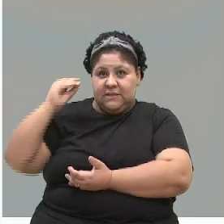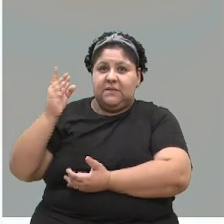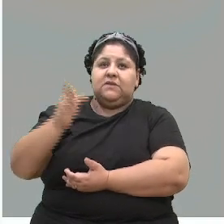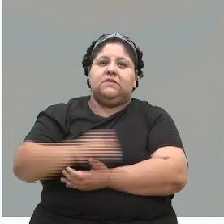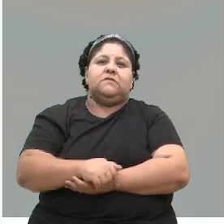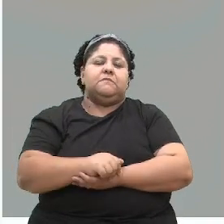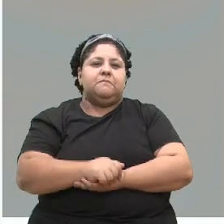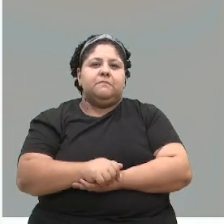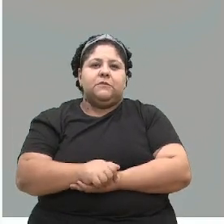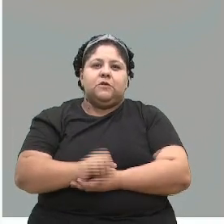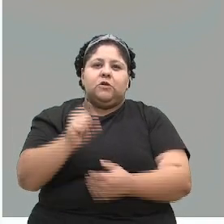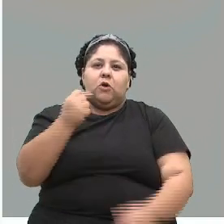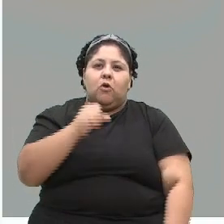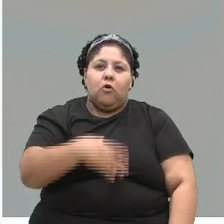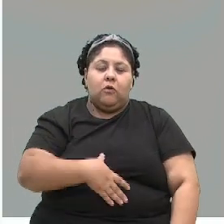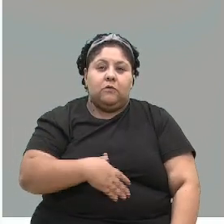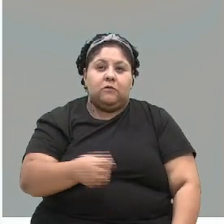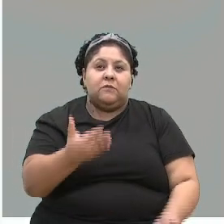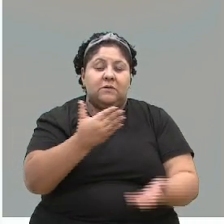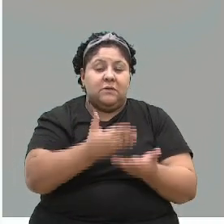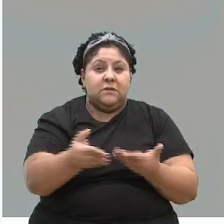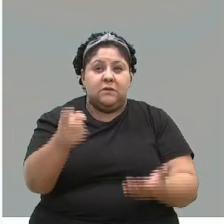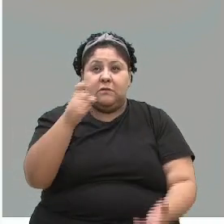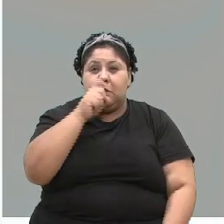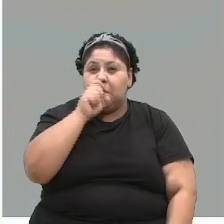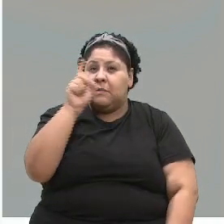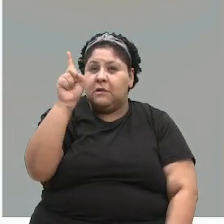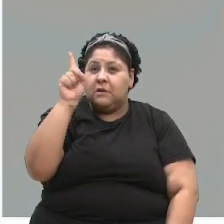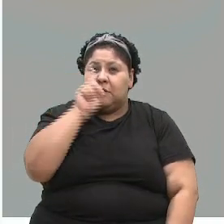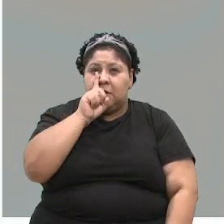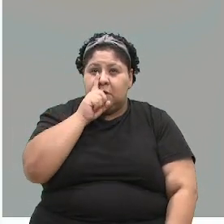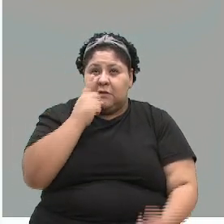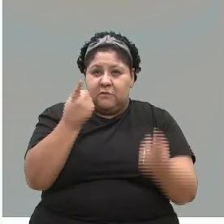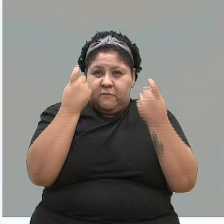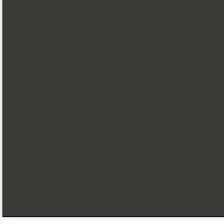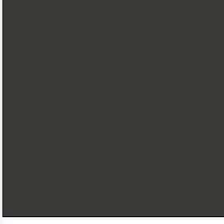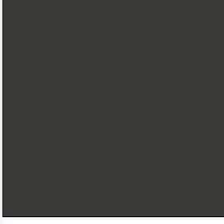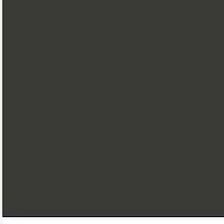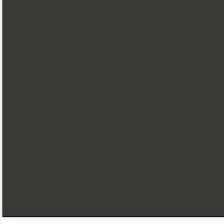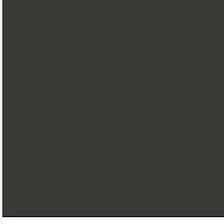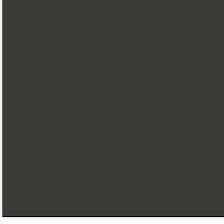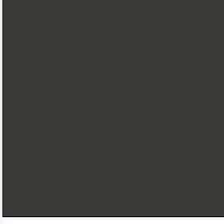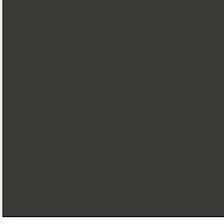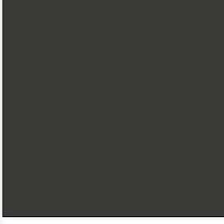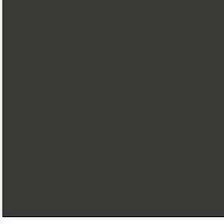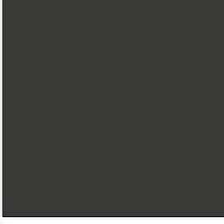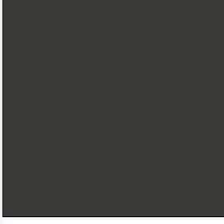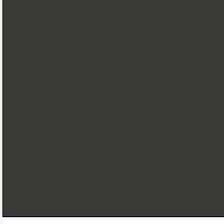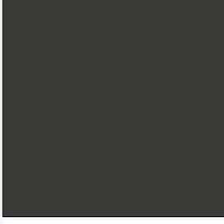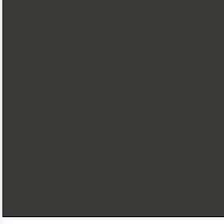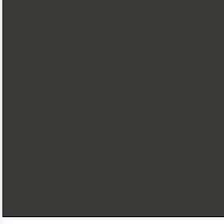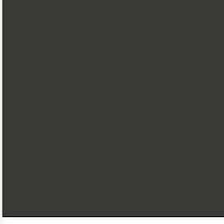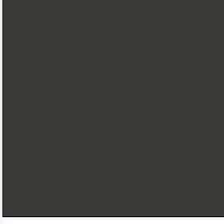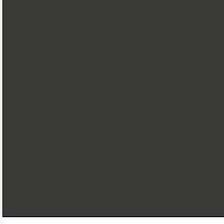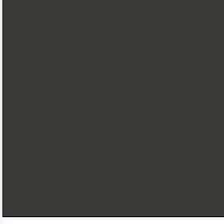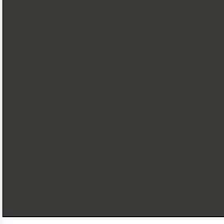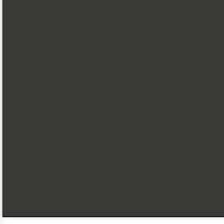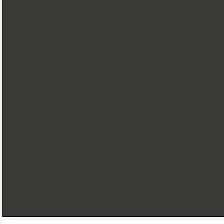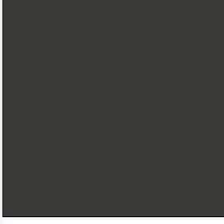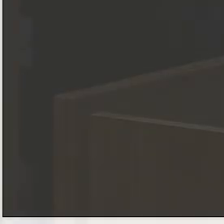Oito filhos perderam pai e mãe para violência doméstica em razão do feminicídio que foi seguido